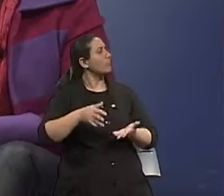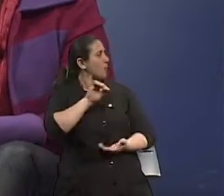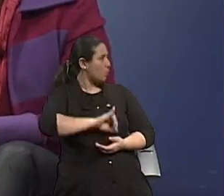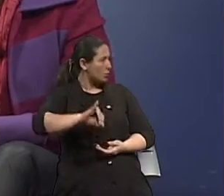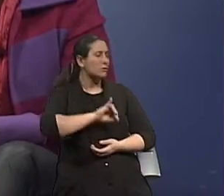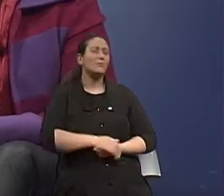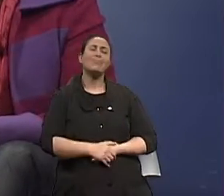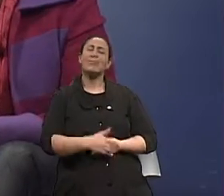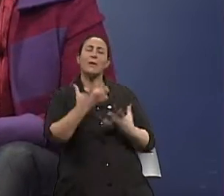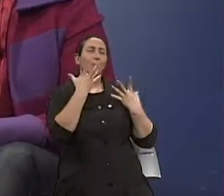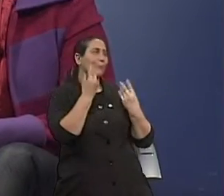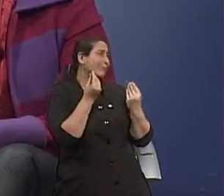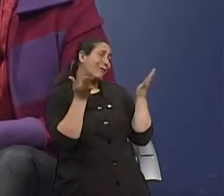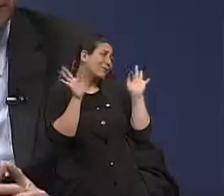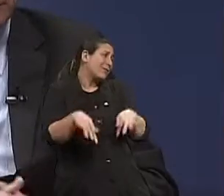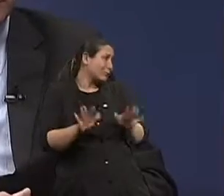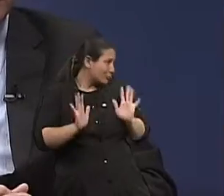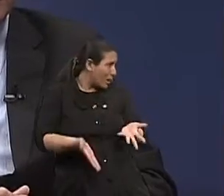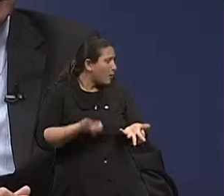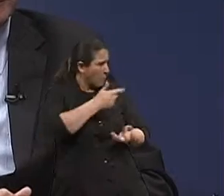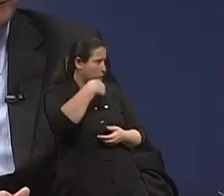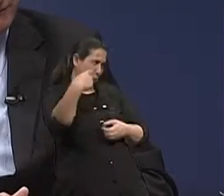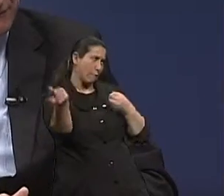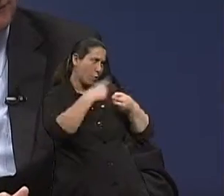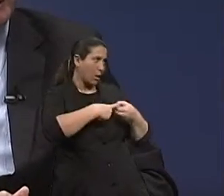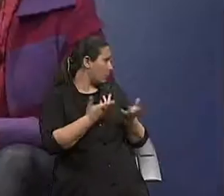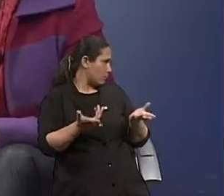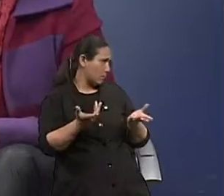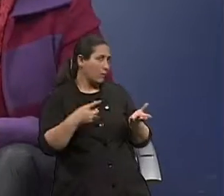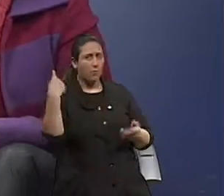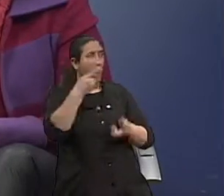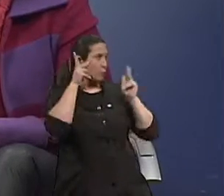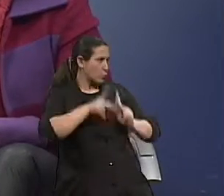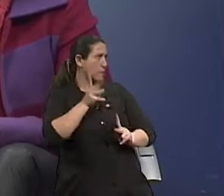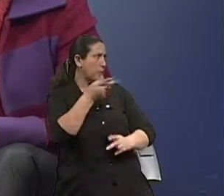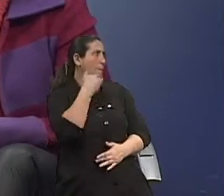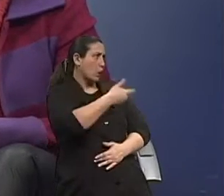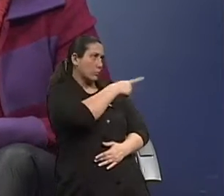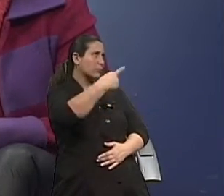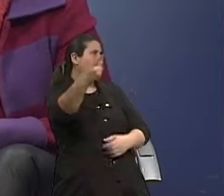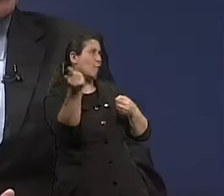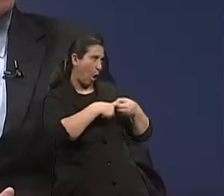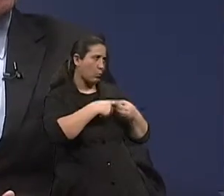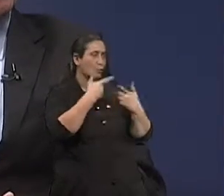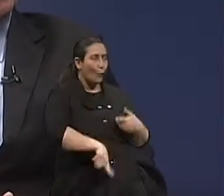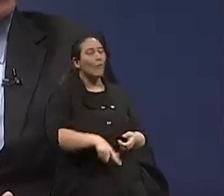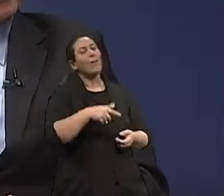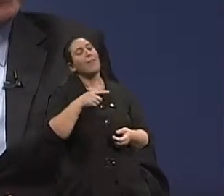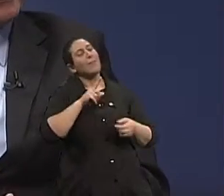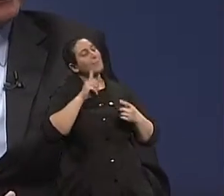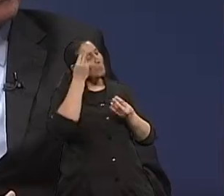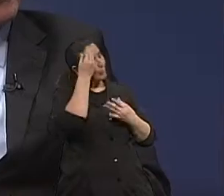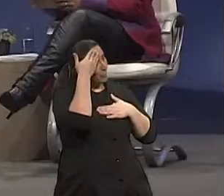fundamental. Doutor, estamos no final do programa, claro que o senhor vai voltar, né? Porque o pessoal pede, o senhor volta, daqui a um tempo o senhor volta de novo. Mas